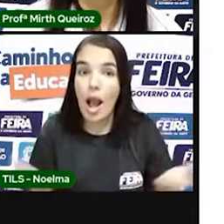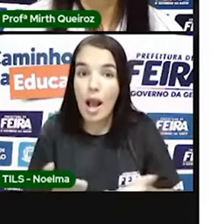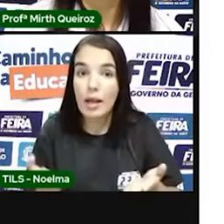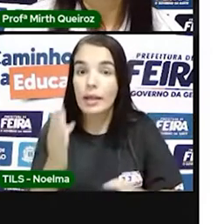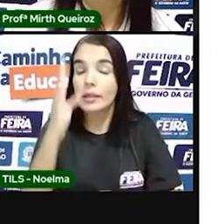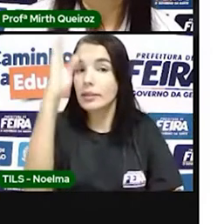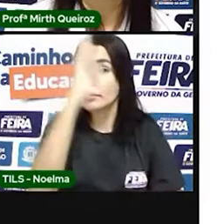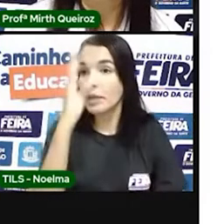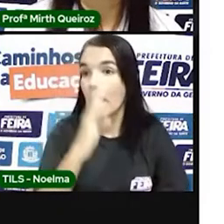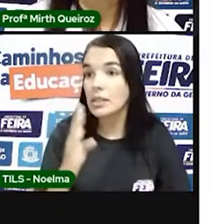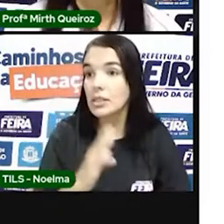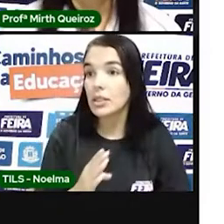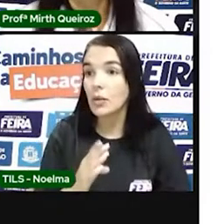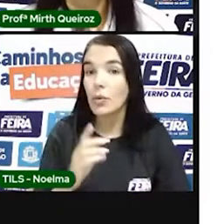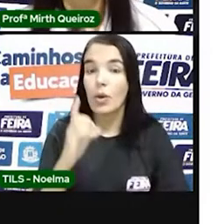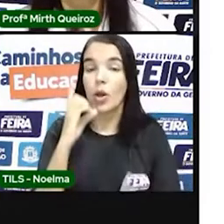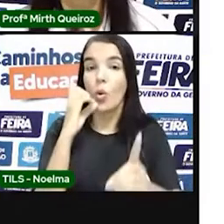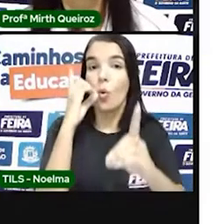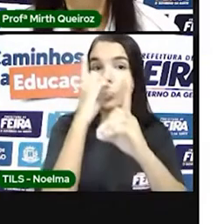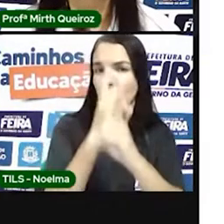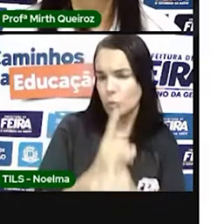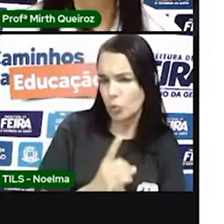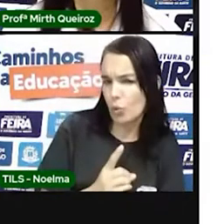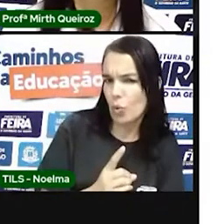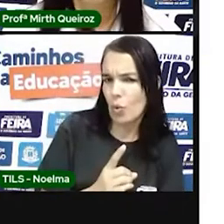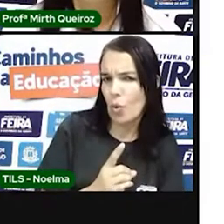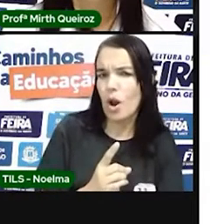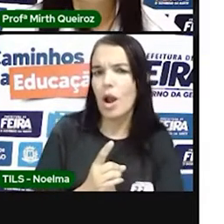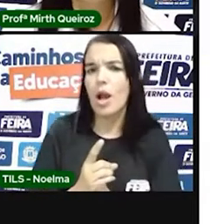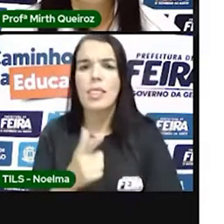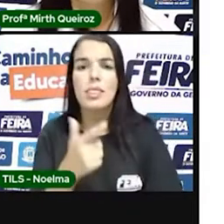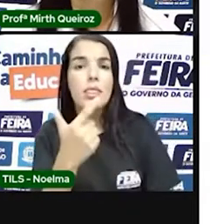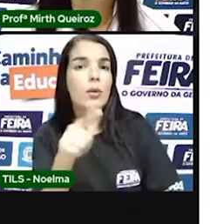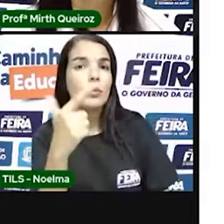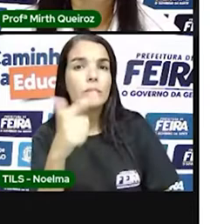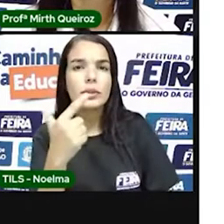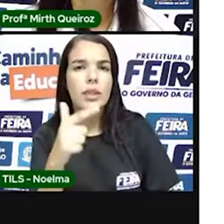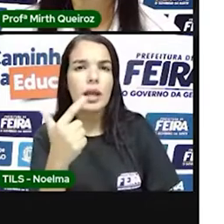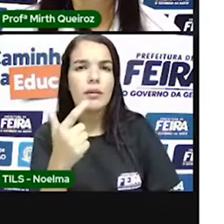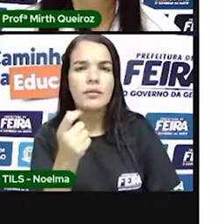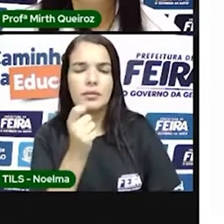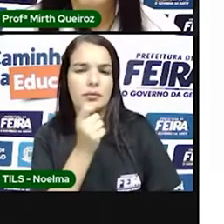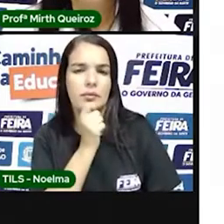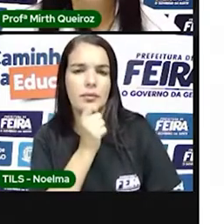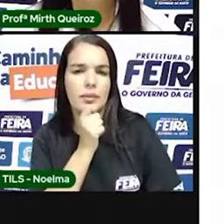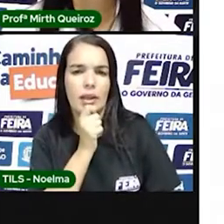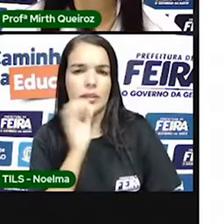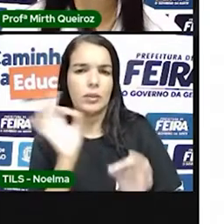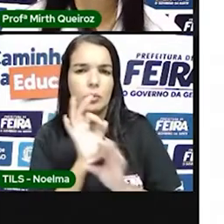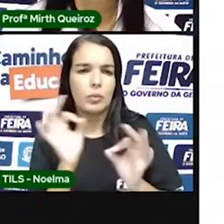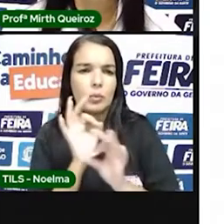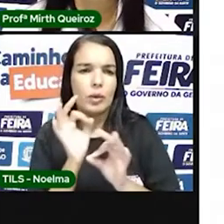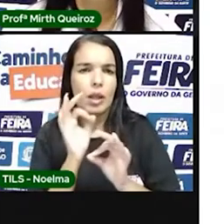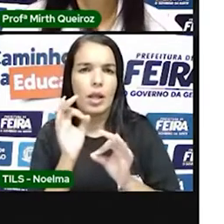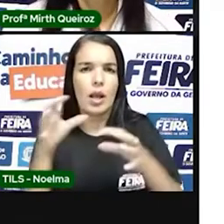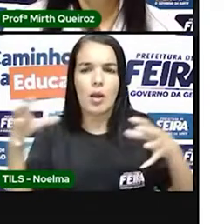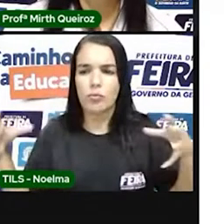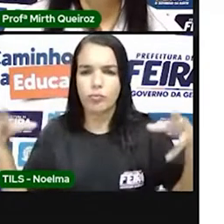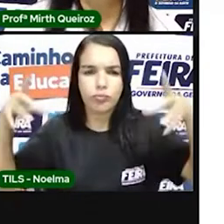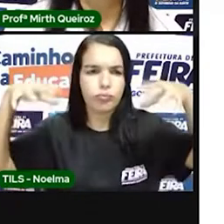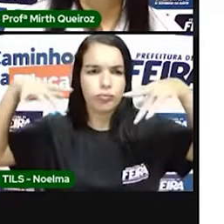aqui, foi encontrado, certo? No momento em que o Brasil foi encontrado, não houve uma tentativa oficial de colonização.